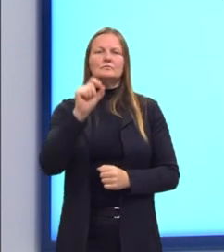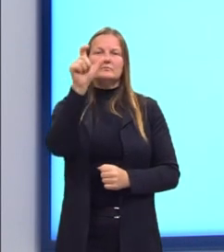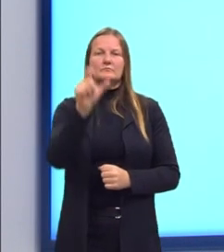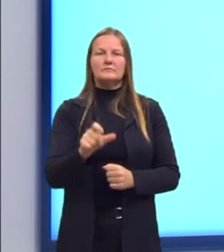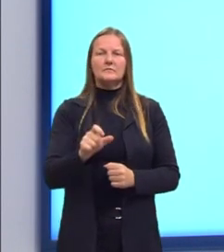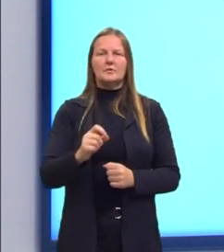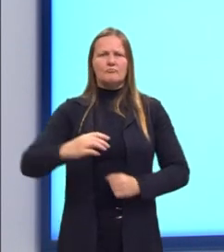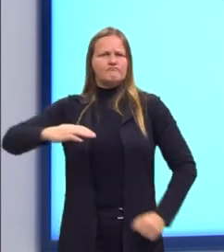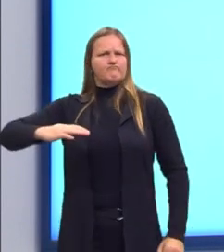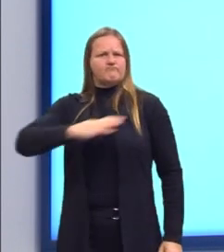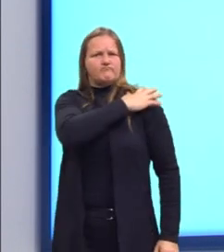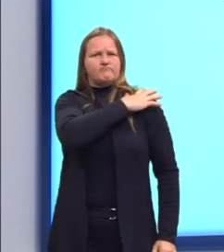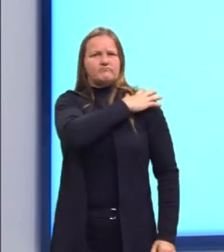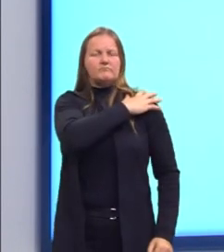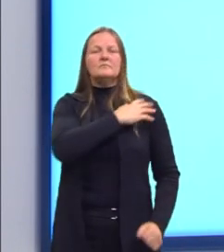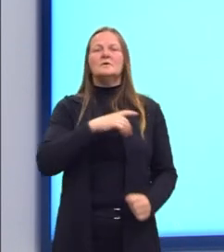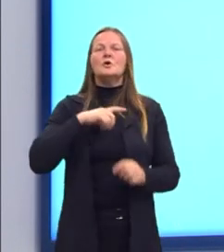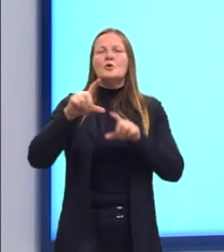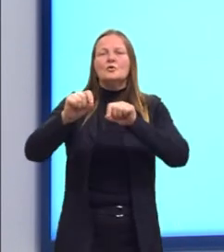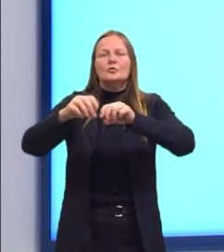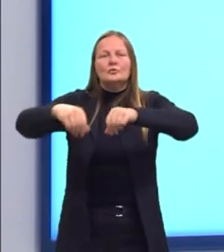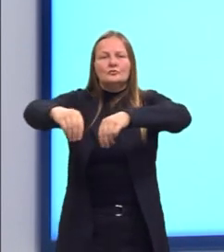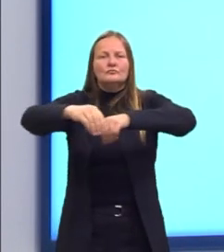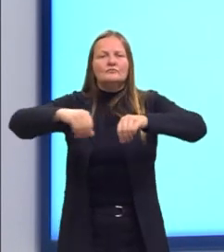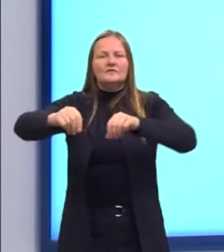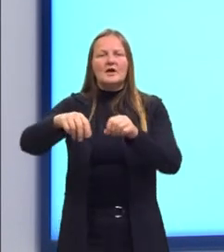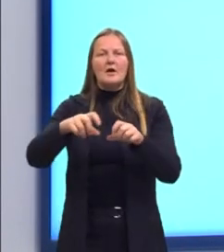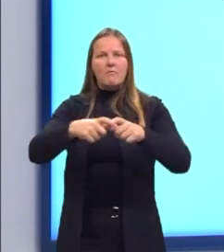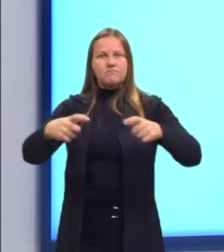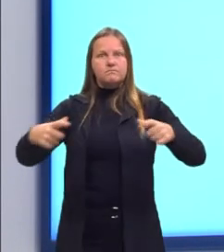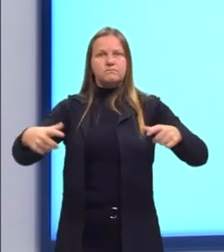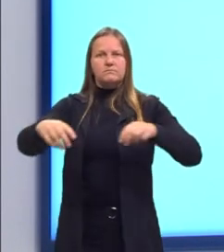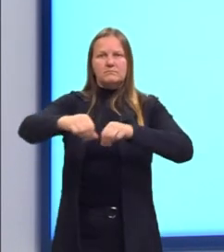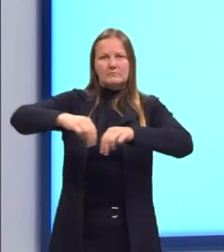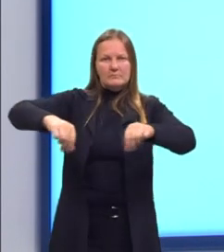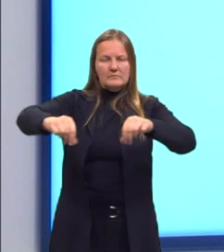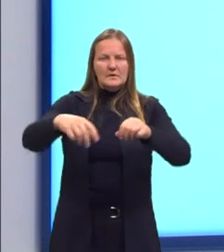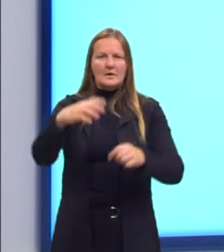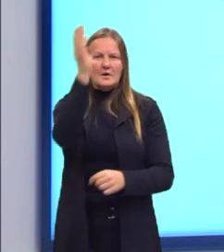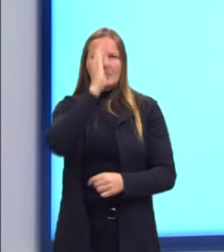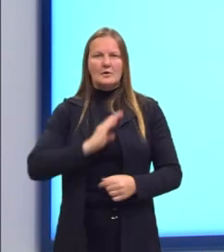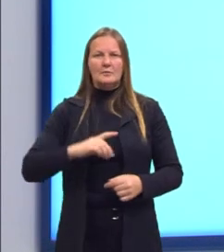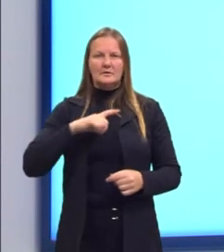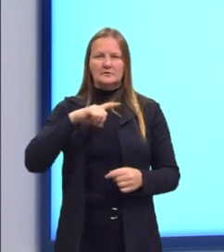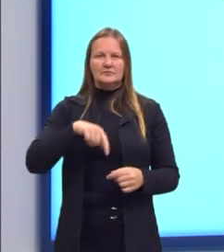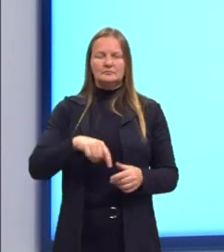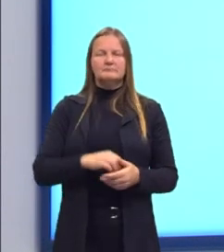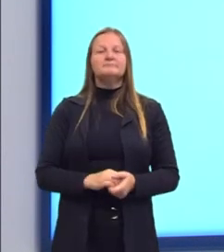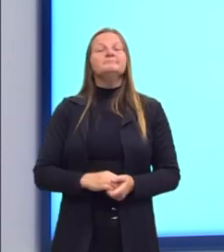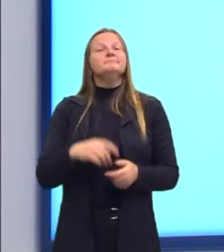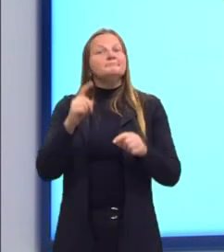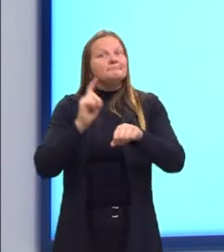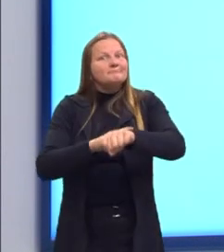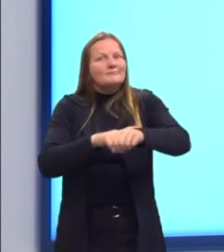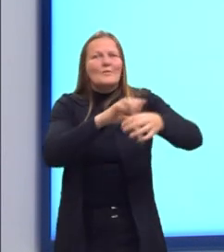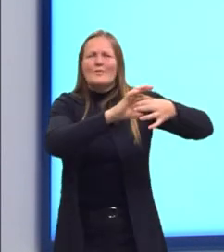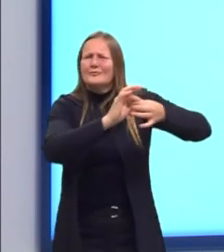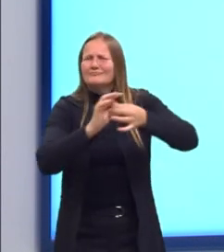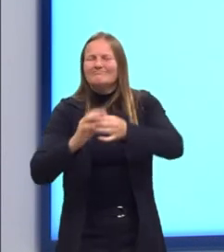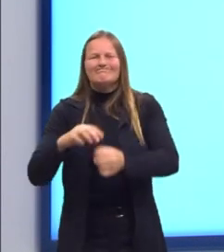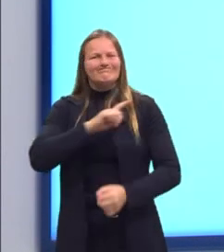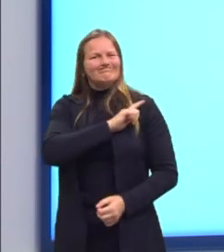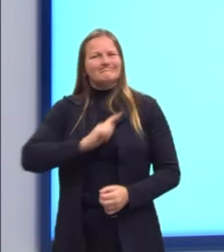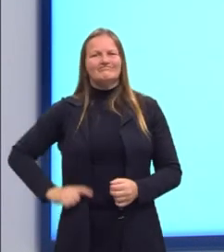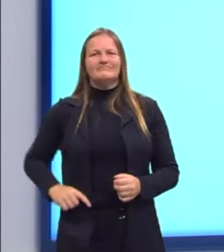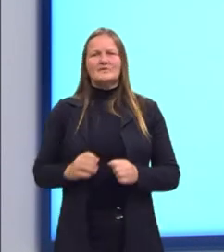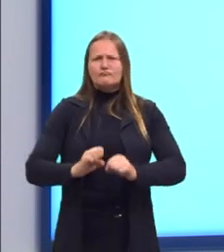Os coronéis, os donos de terra, os latifundiários brasileiros. Então, nesse momento, eles governavam e